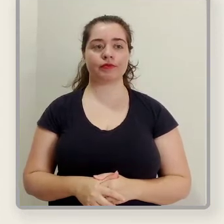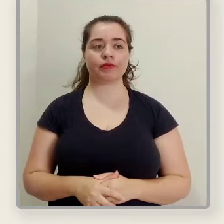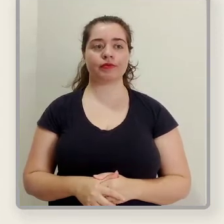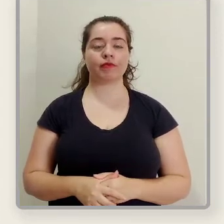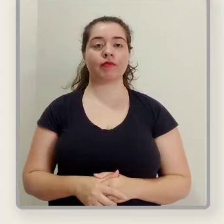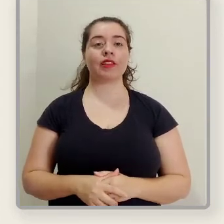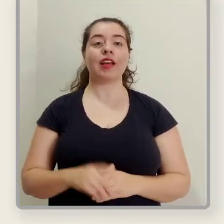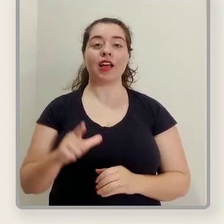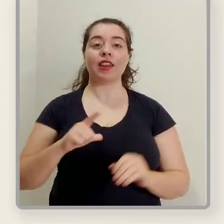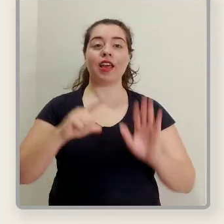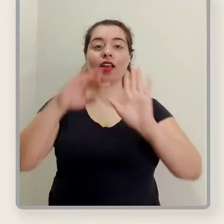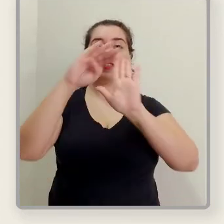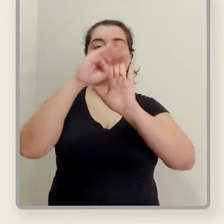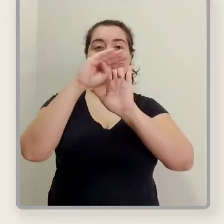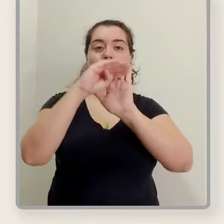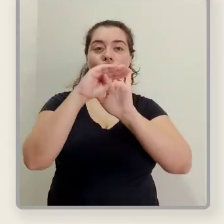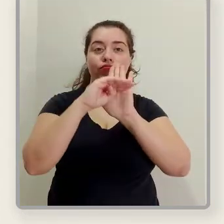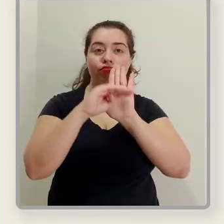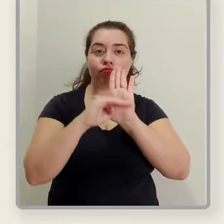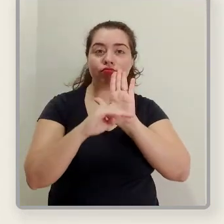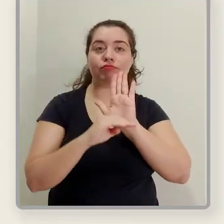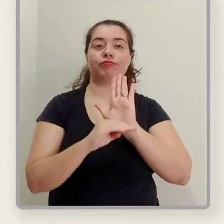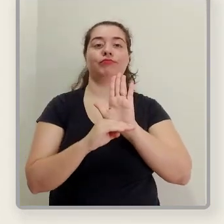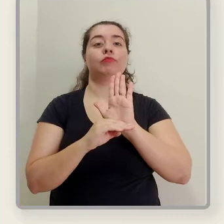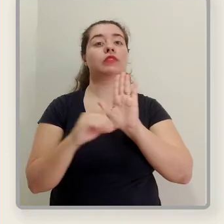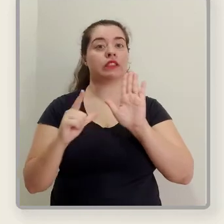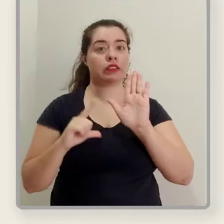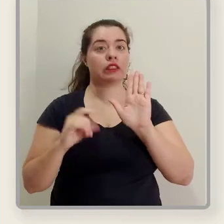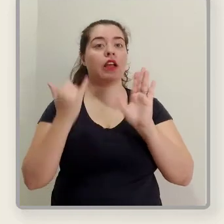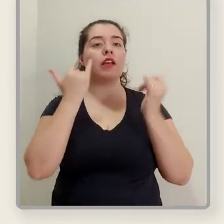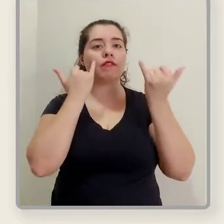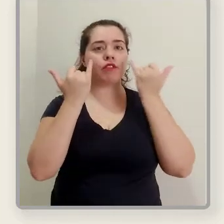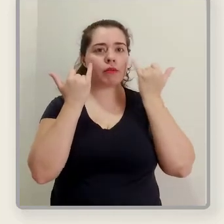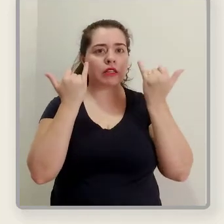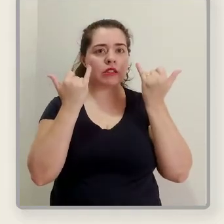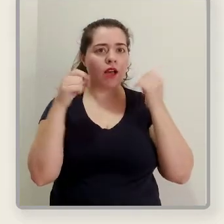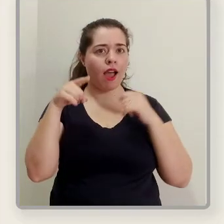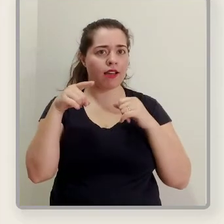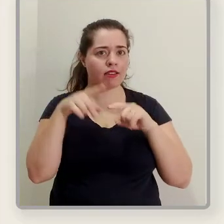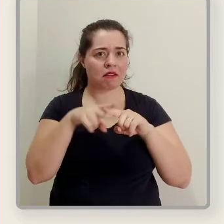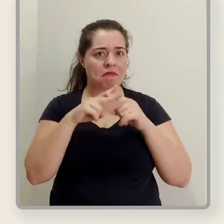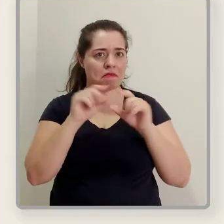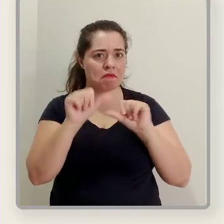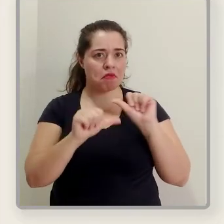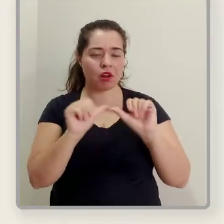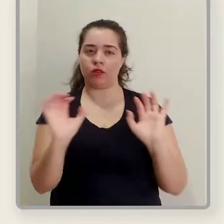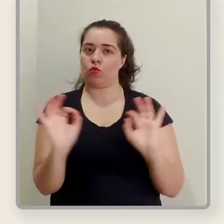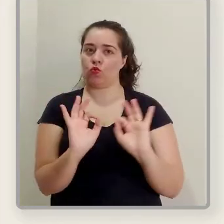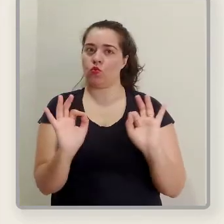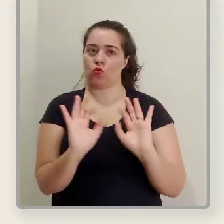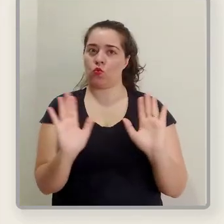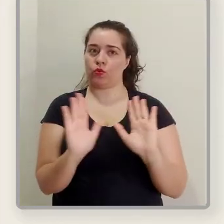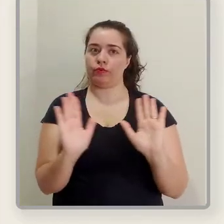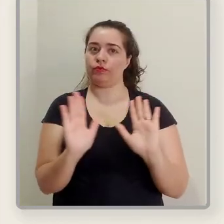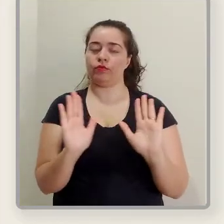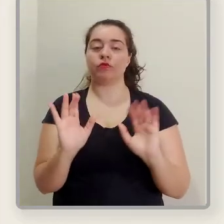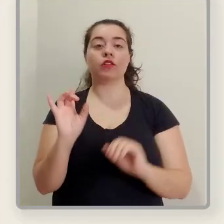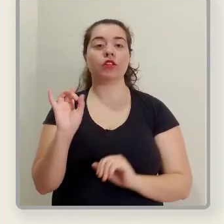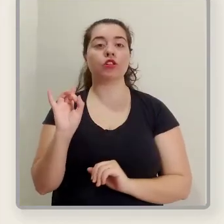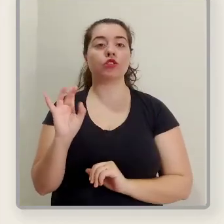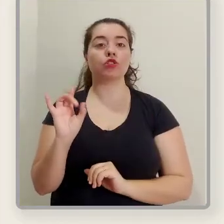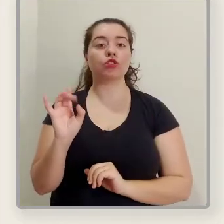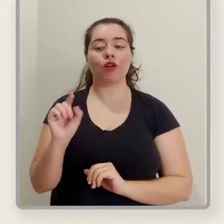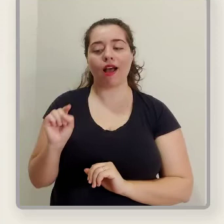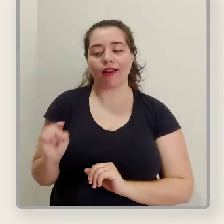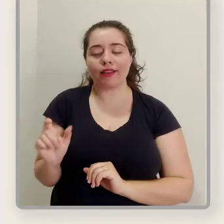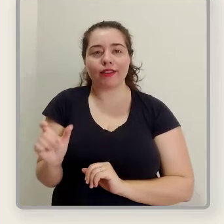As instruções que se seguem, por exemplo, há algumas informações, não deve ser alterado nada, só clicar em